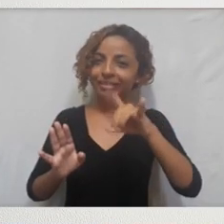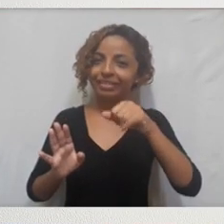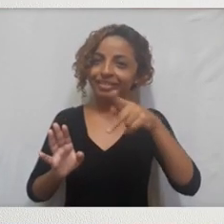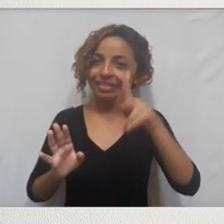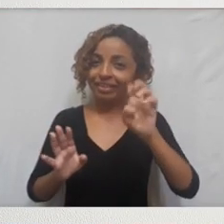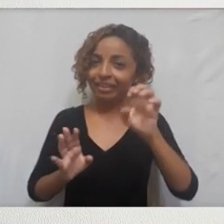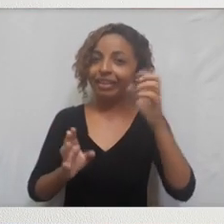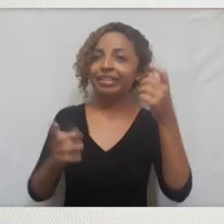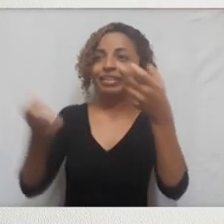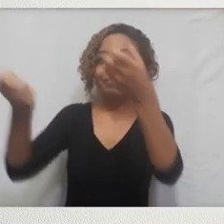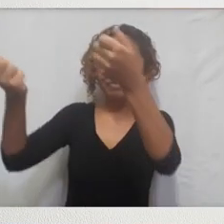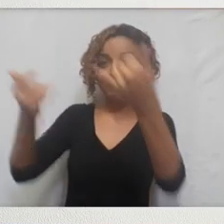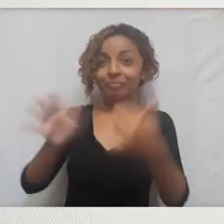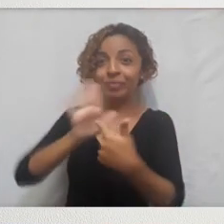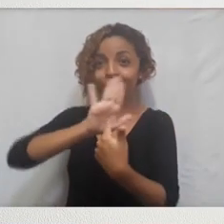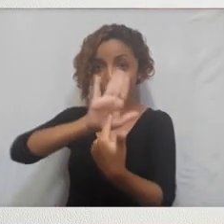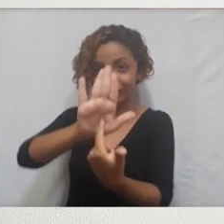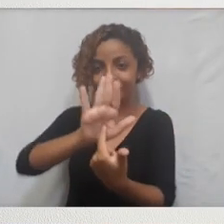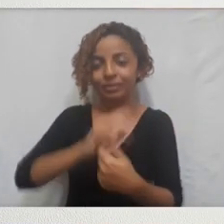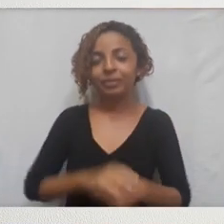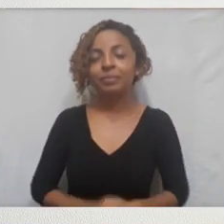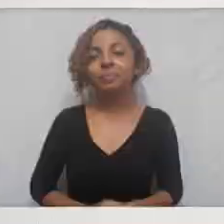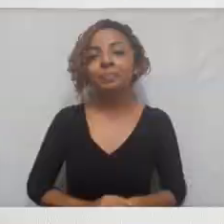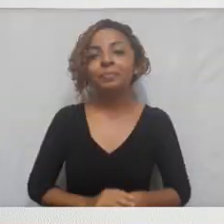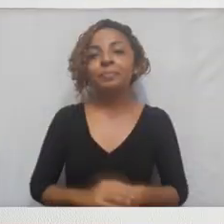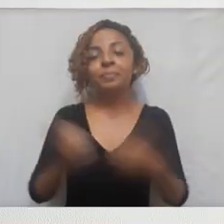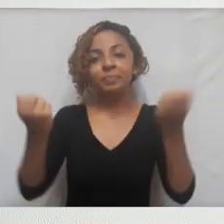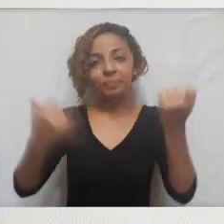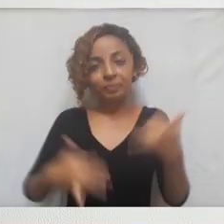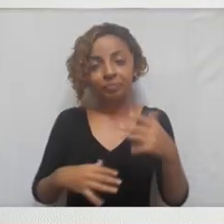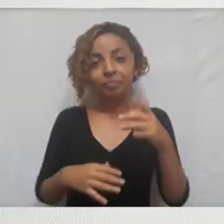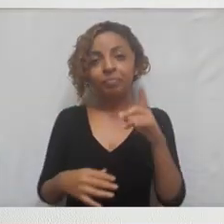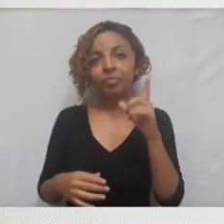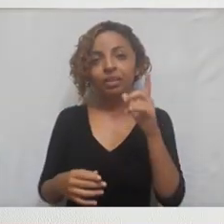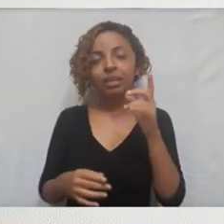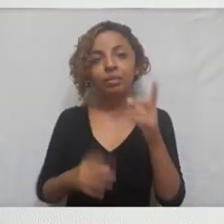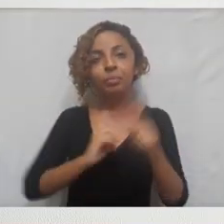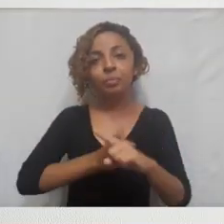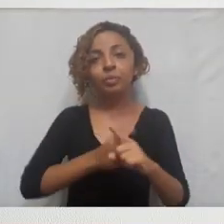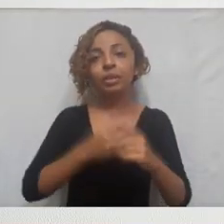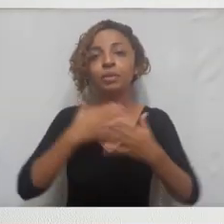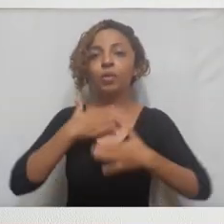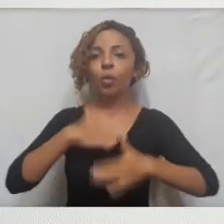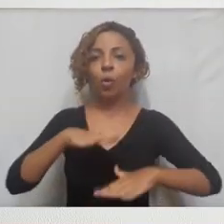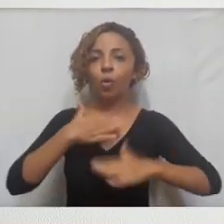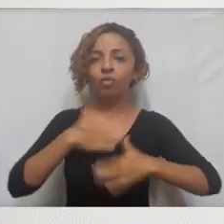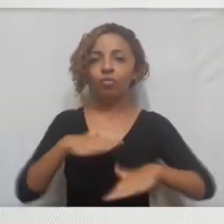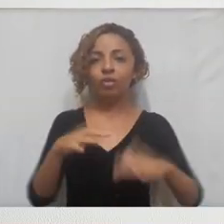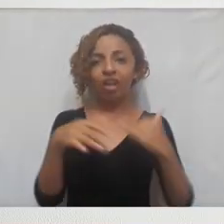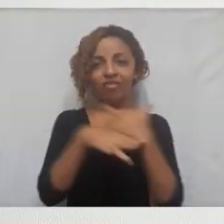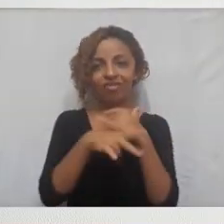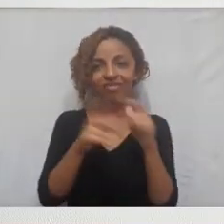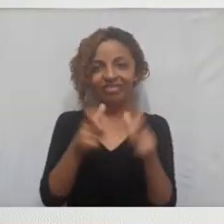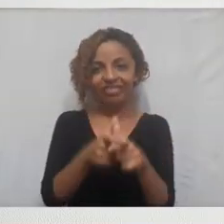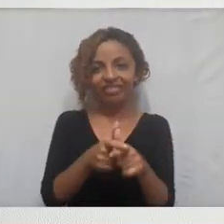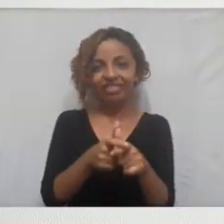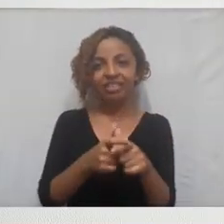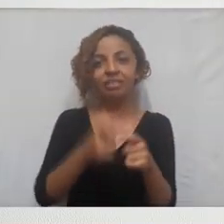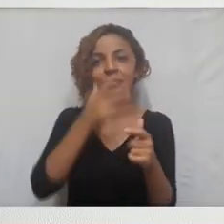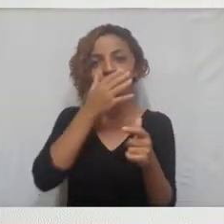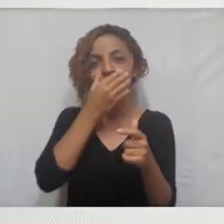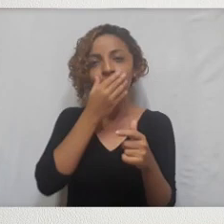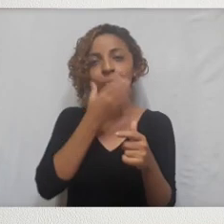perspectiva dessa ascensão social, de um conforto, né? De um conforto de morar nessa comunidade religiosa,